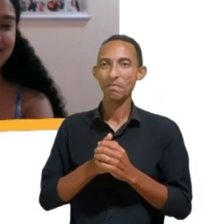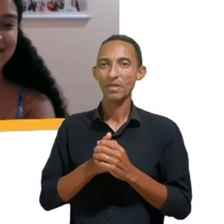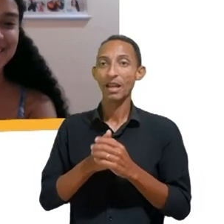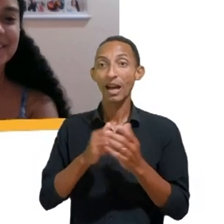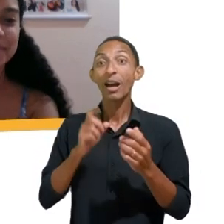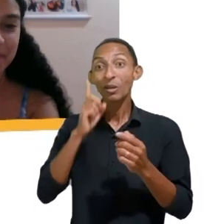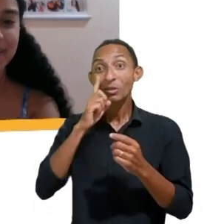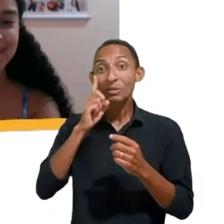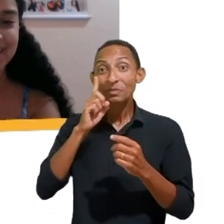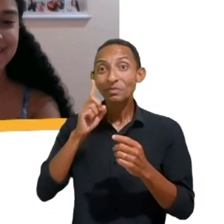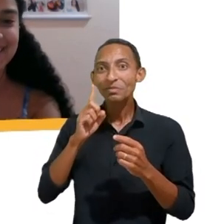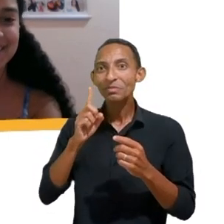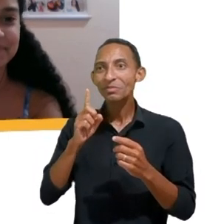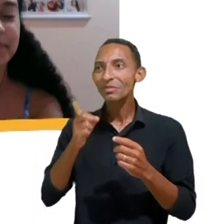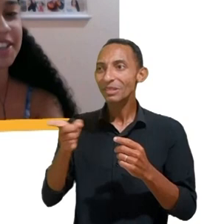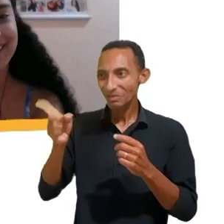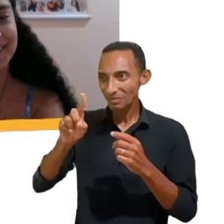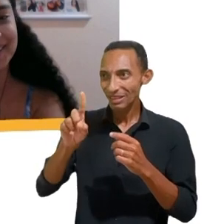só para você se despedir